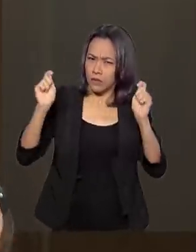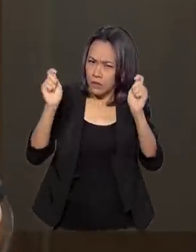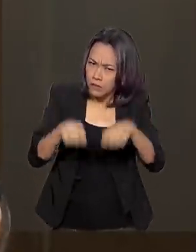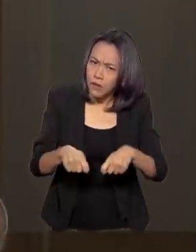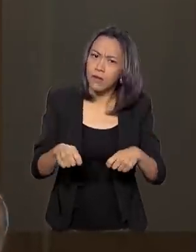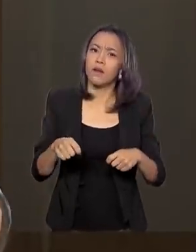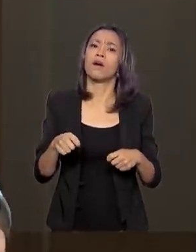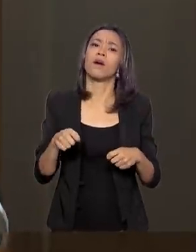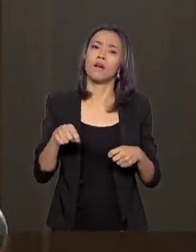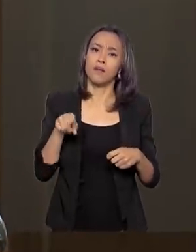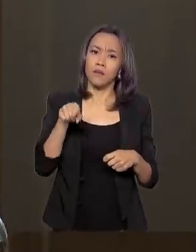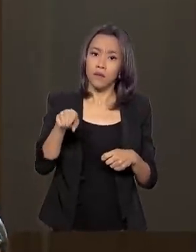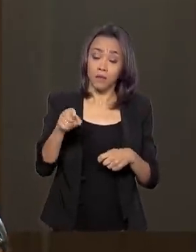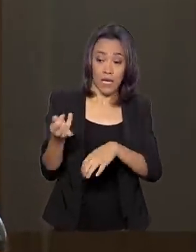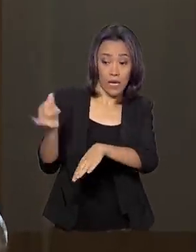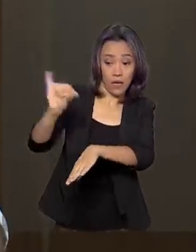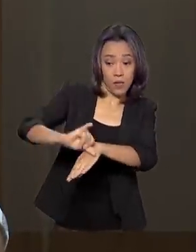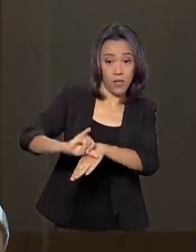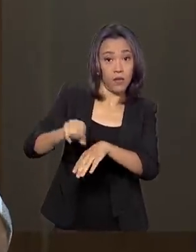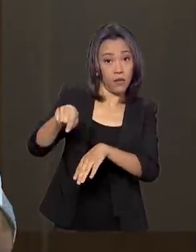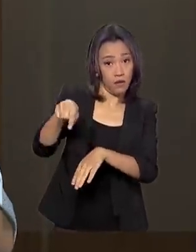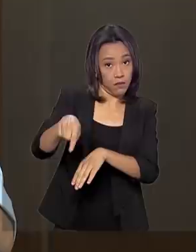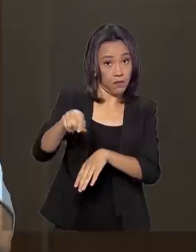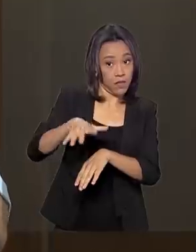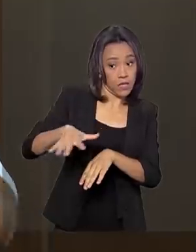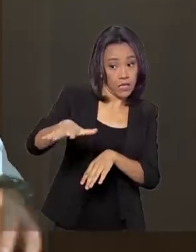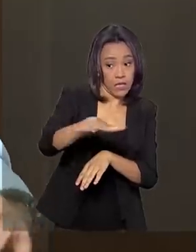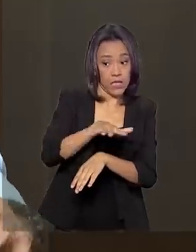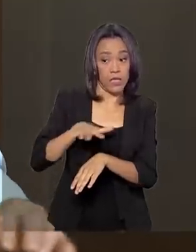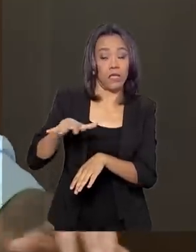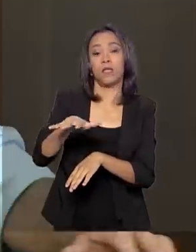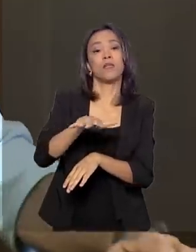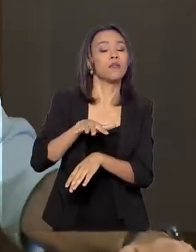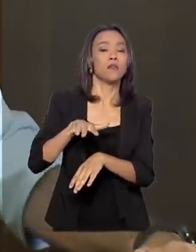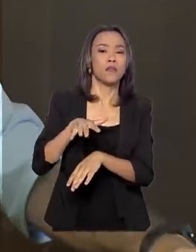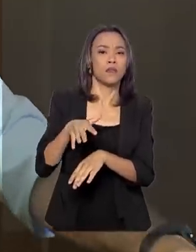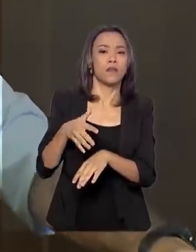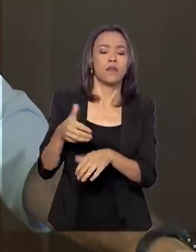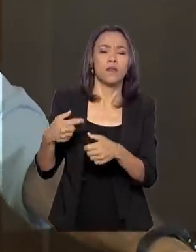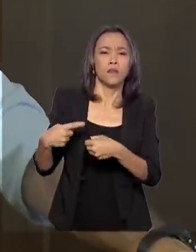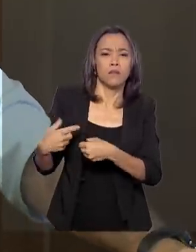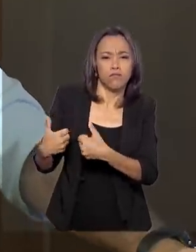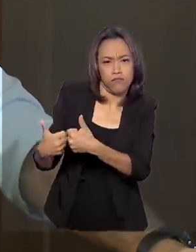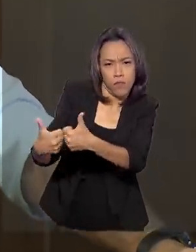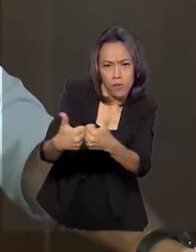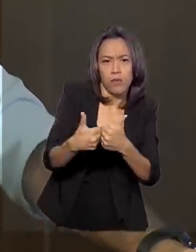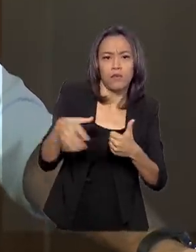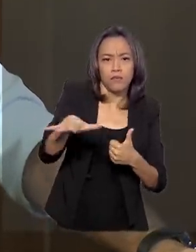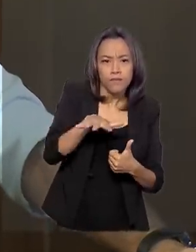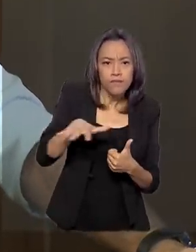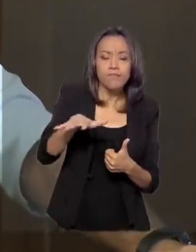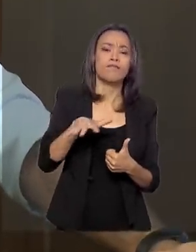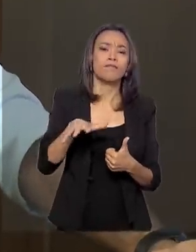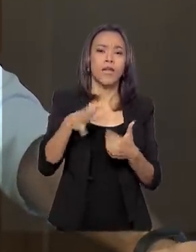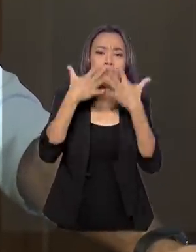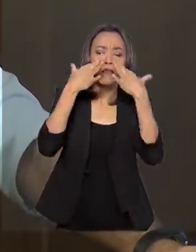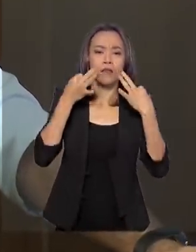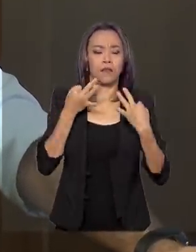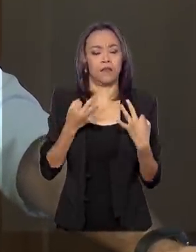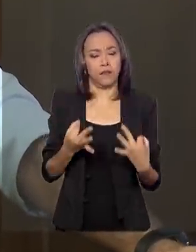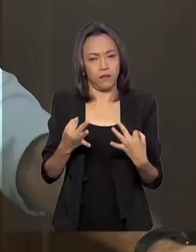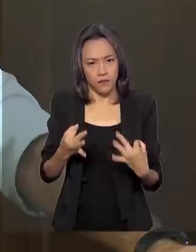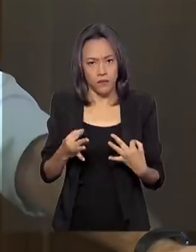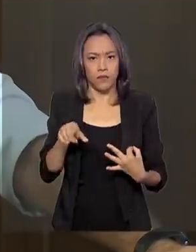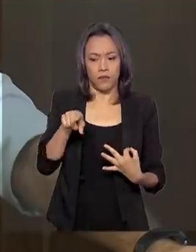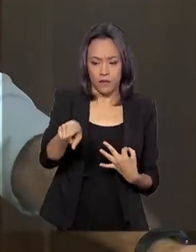a capital e a área metropolitana dela a gente dar uma proteção devida